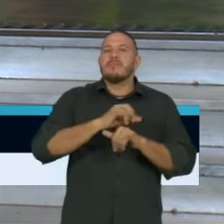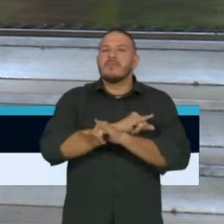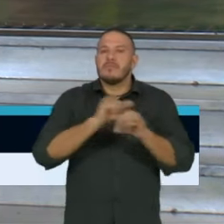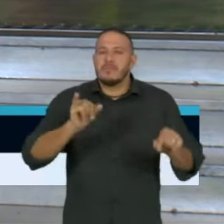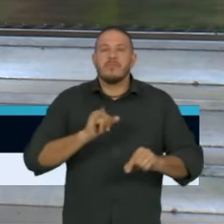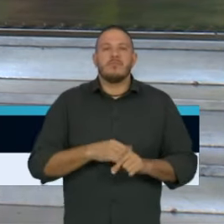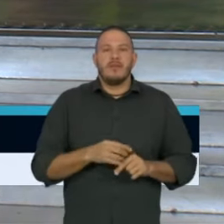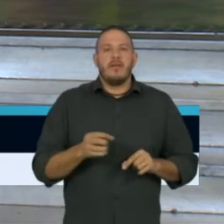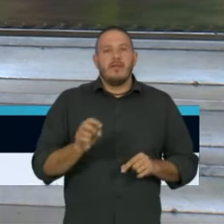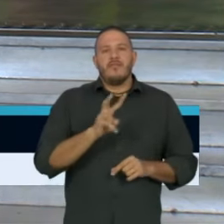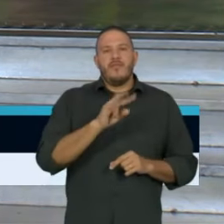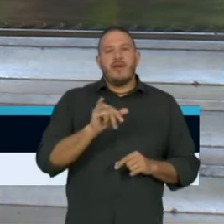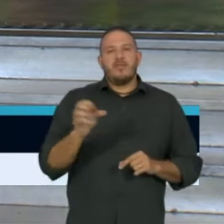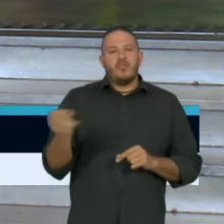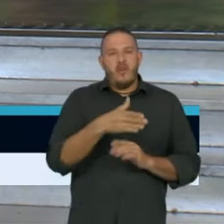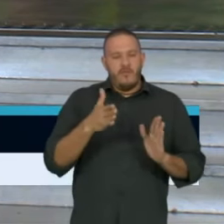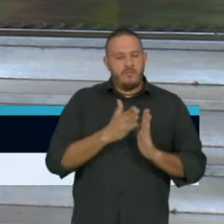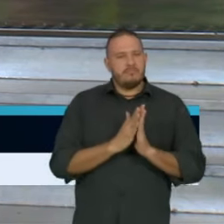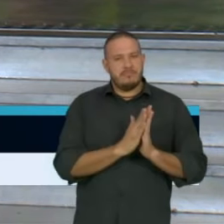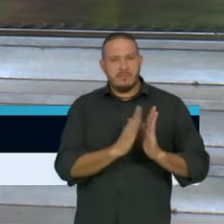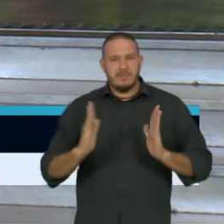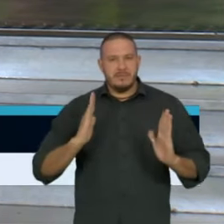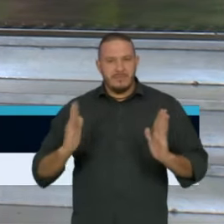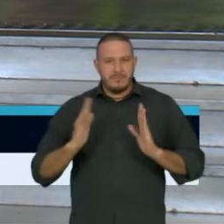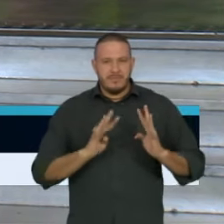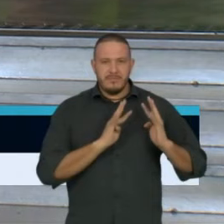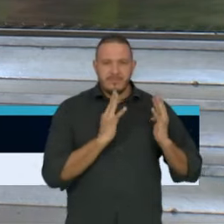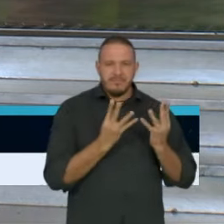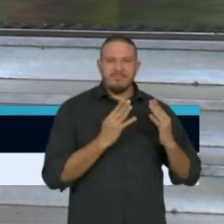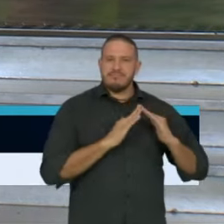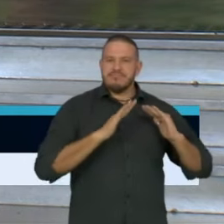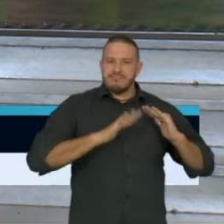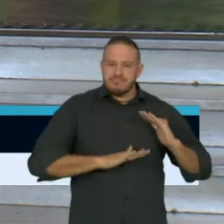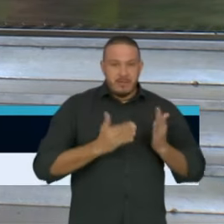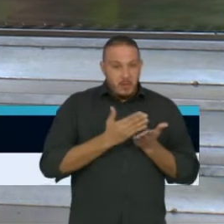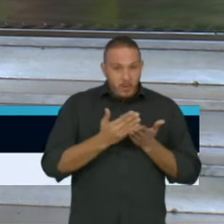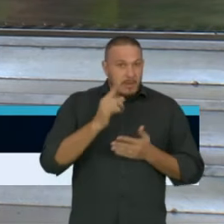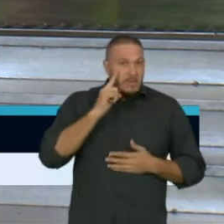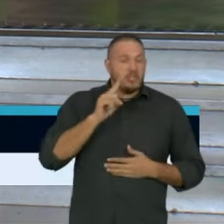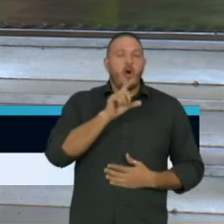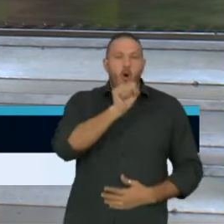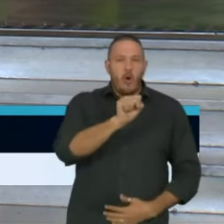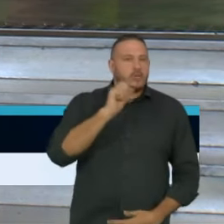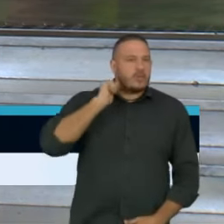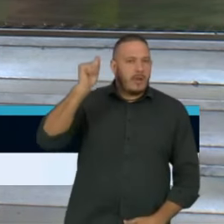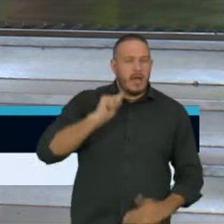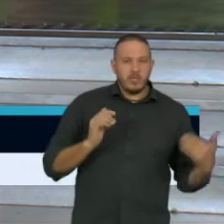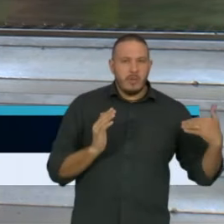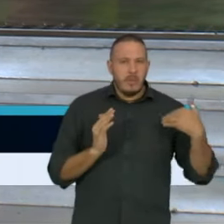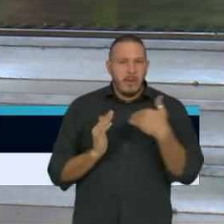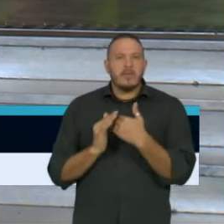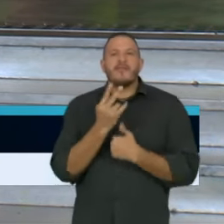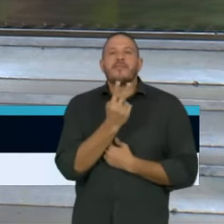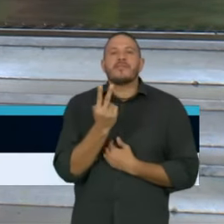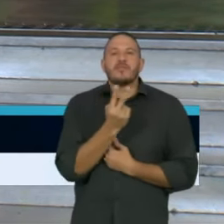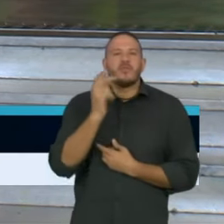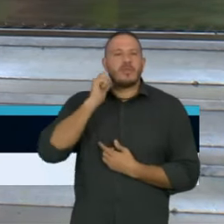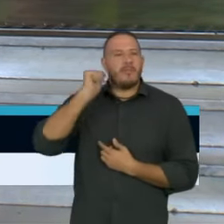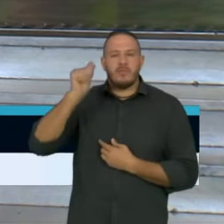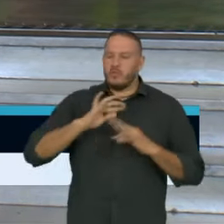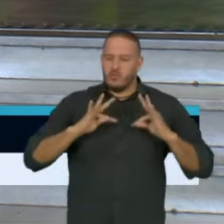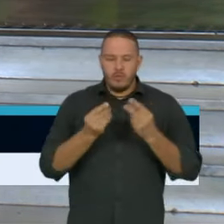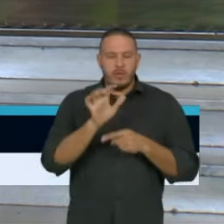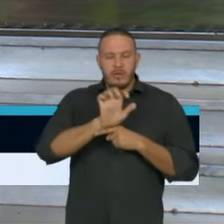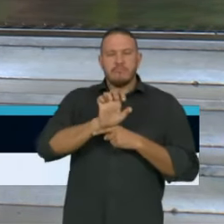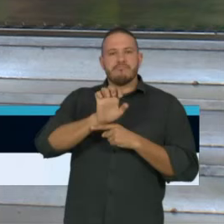uma nova quarentena está decretada a partir do dia 8 até 22 de abril em todo o